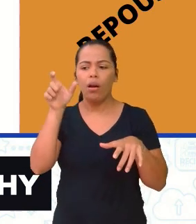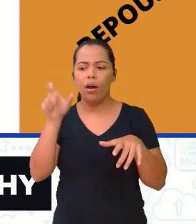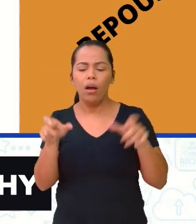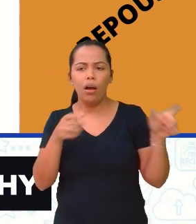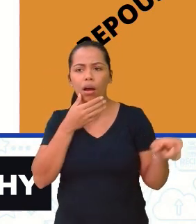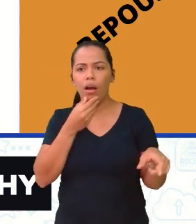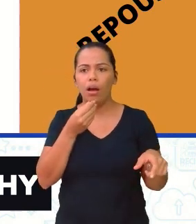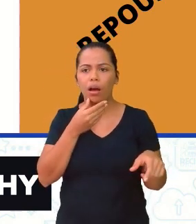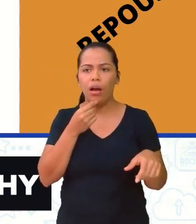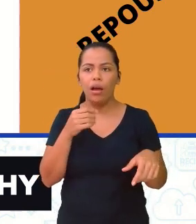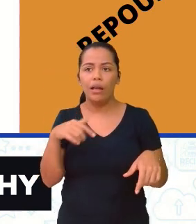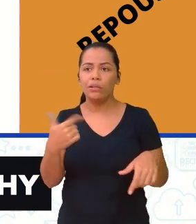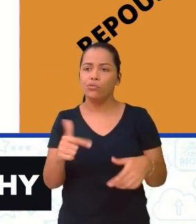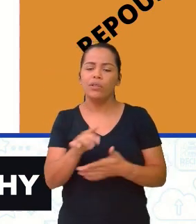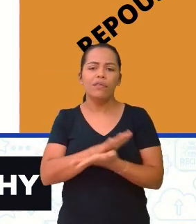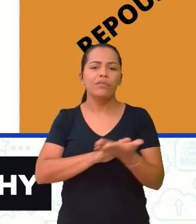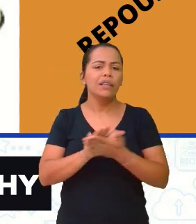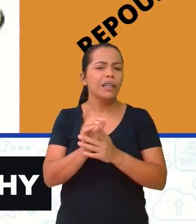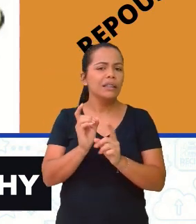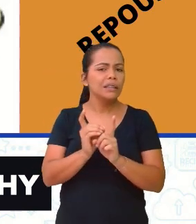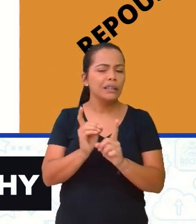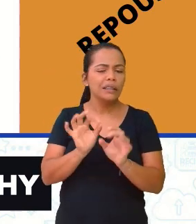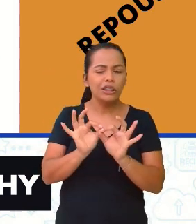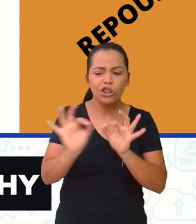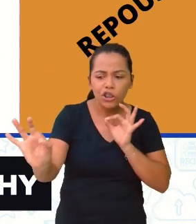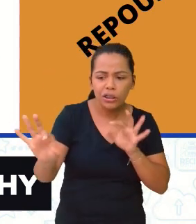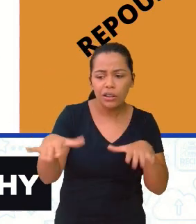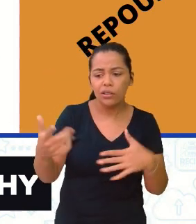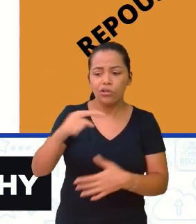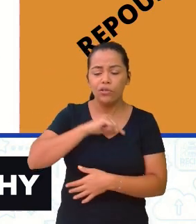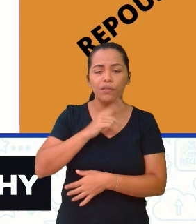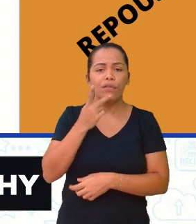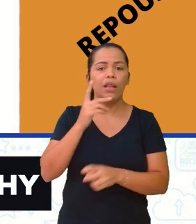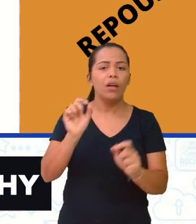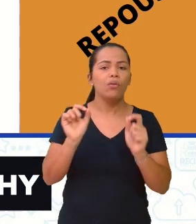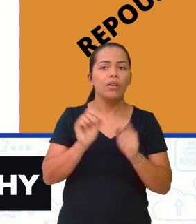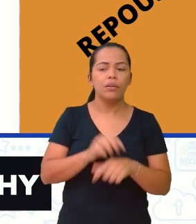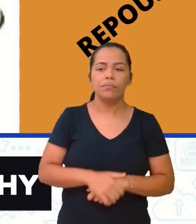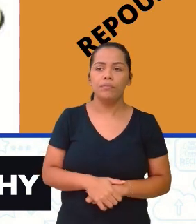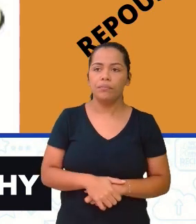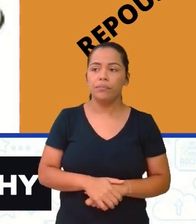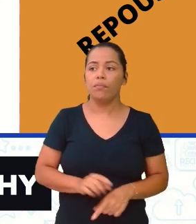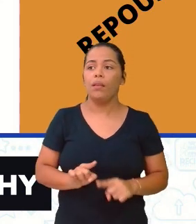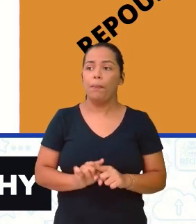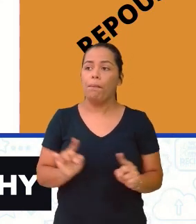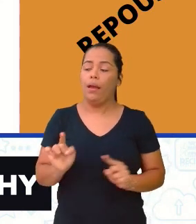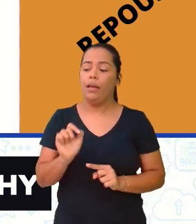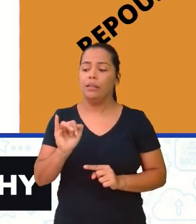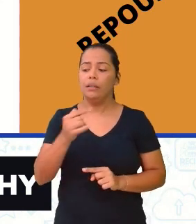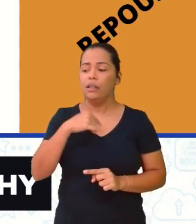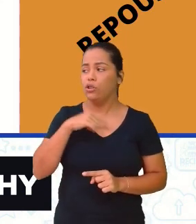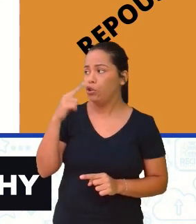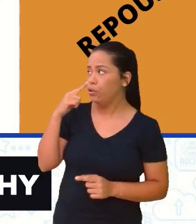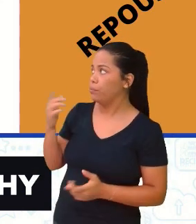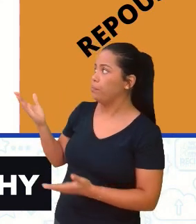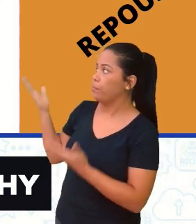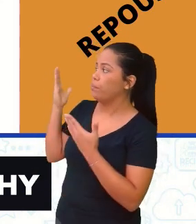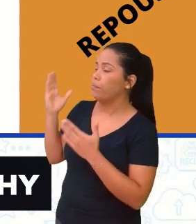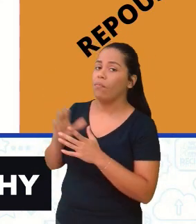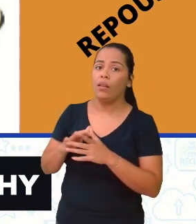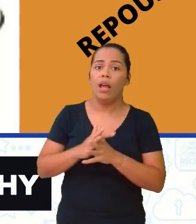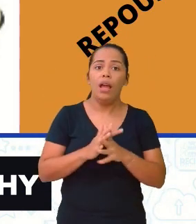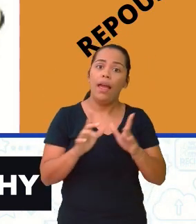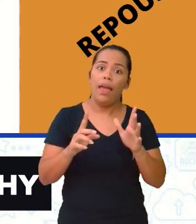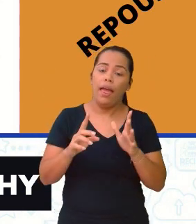nenhum tipo de distanciamento. Então, gente vai dizer aí que está em repouso. Mas aí, se a gente vai colocar em relação à sala